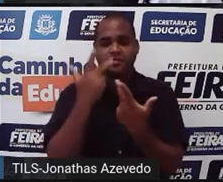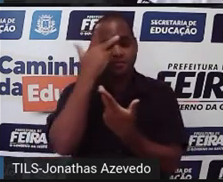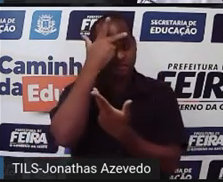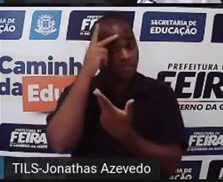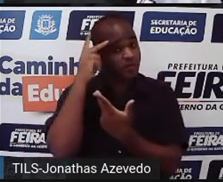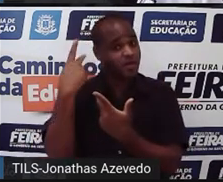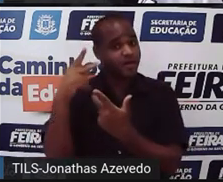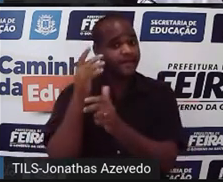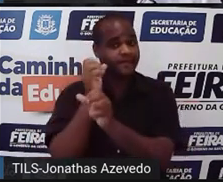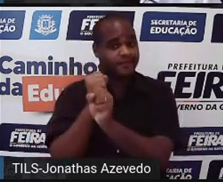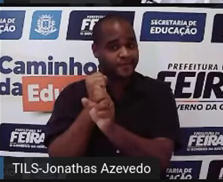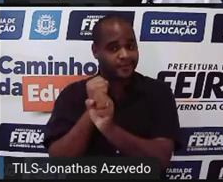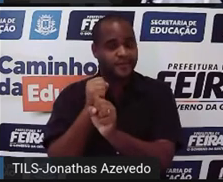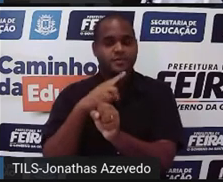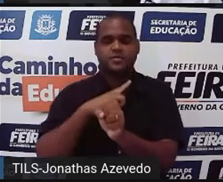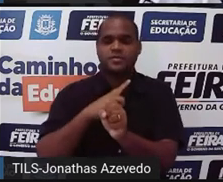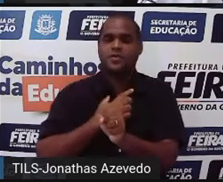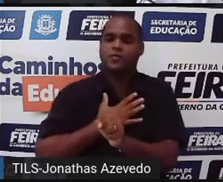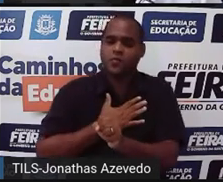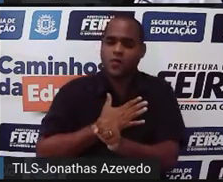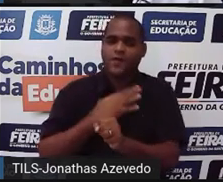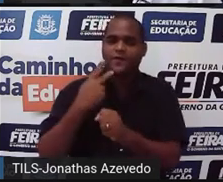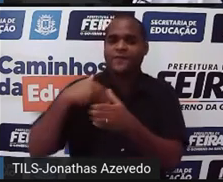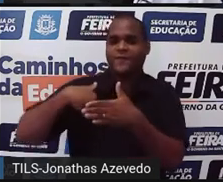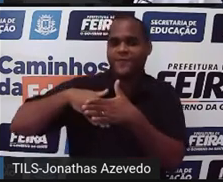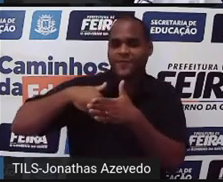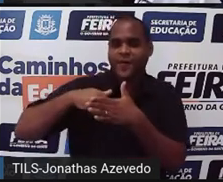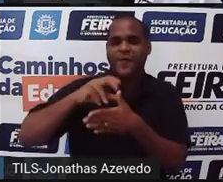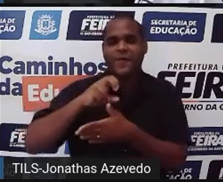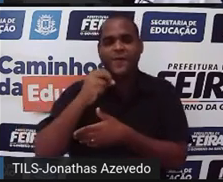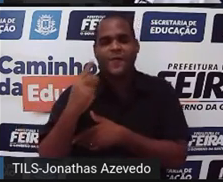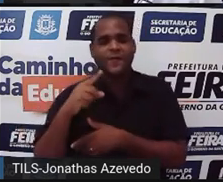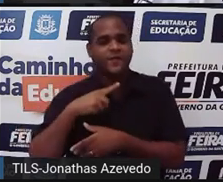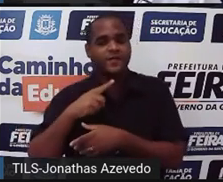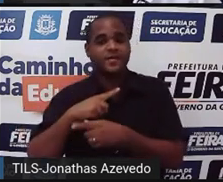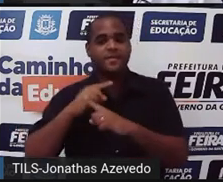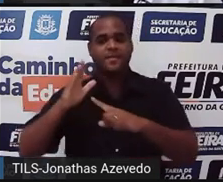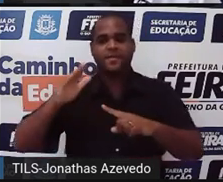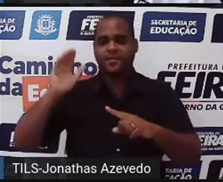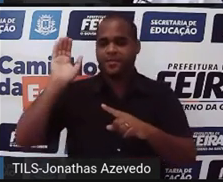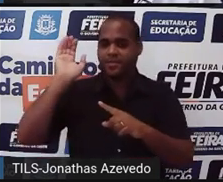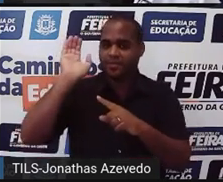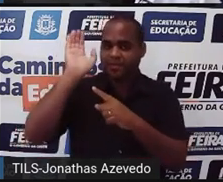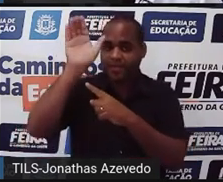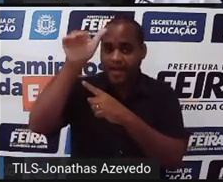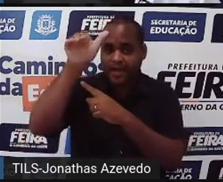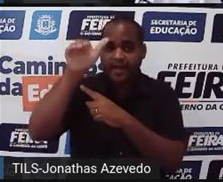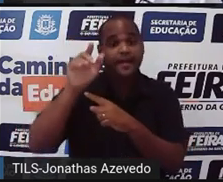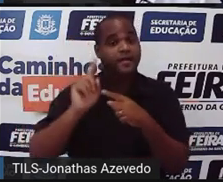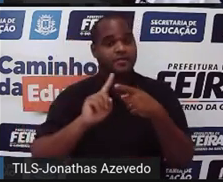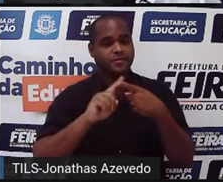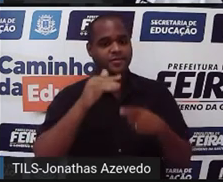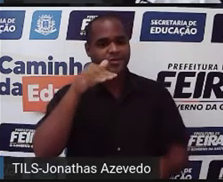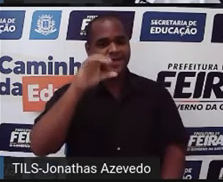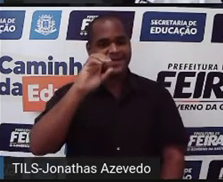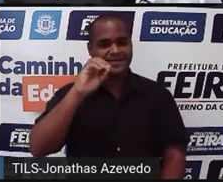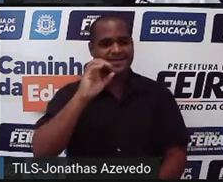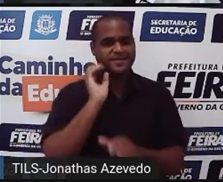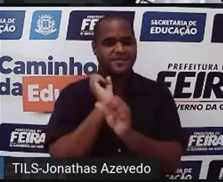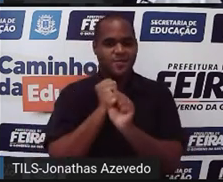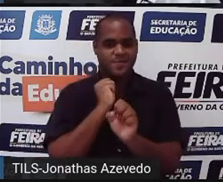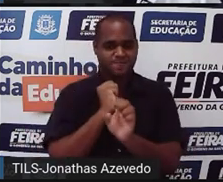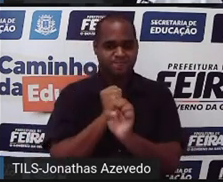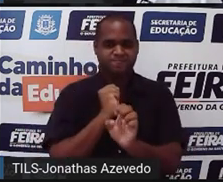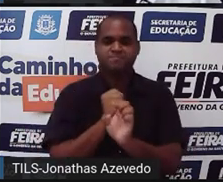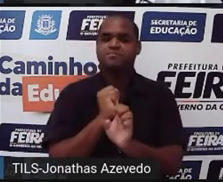que gostam tanto de futebol quanto de basquete. Que nesse caso é dez. Tá? Então naquele espaçozinho